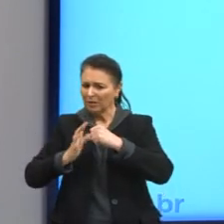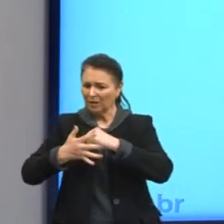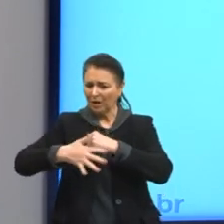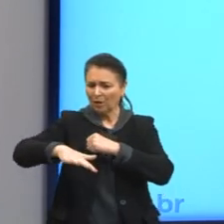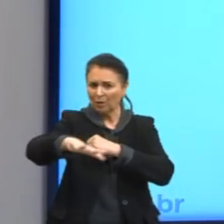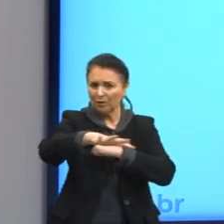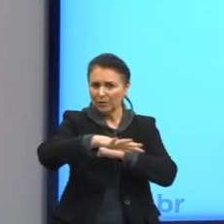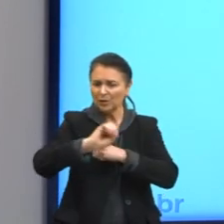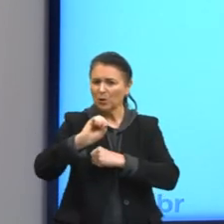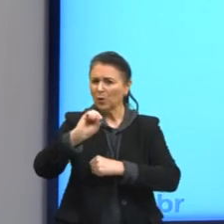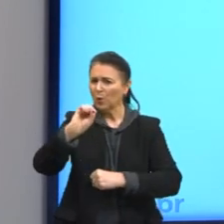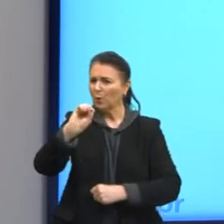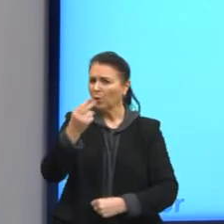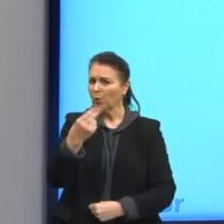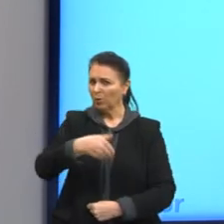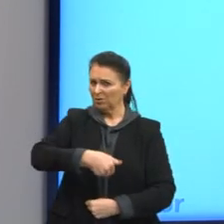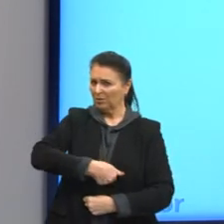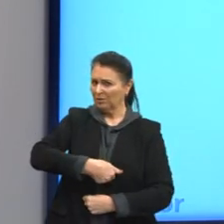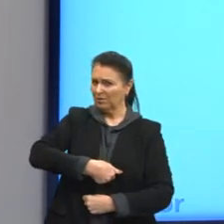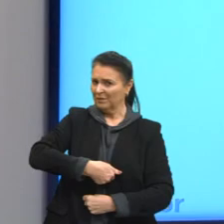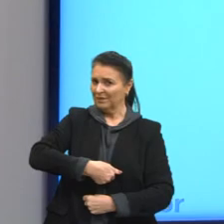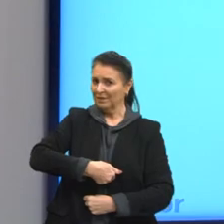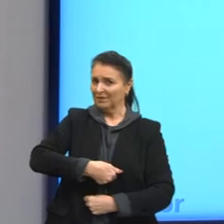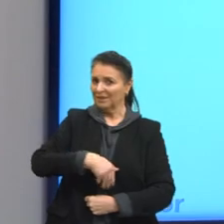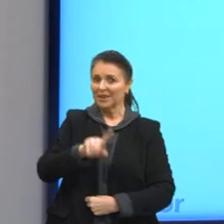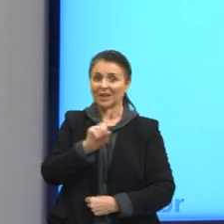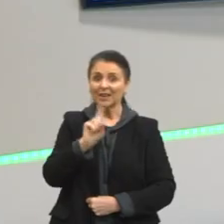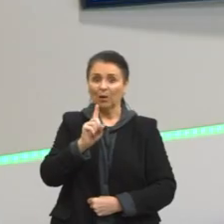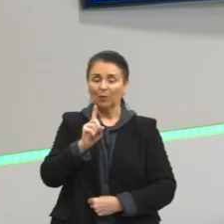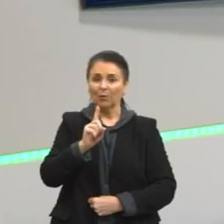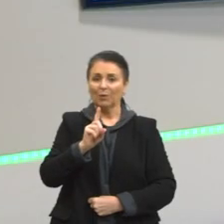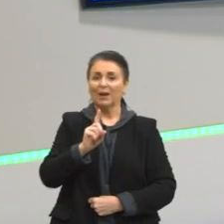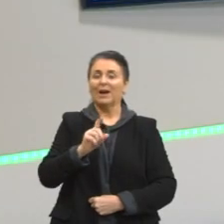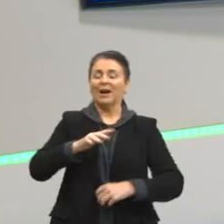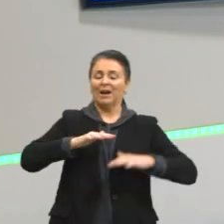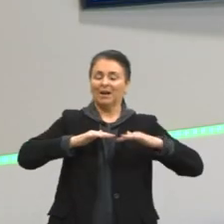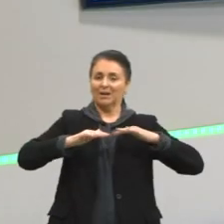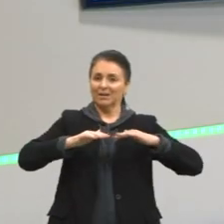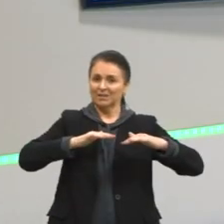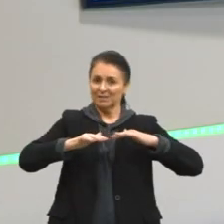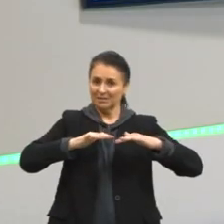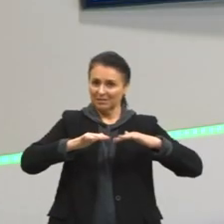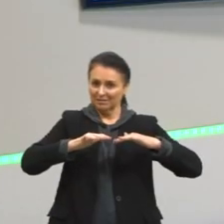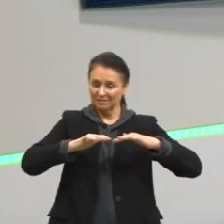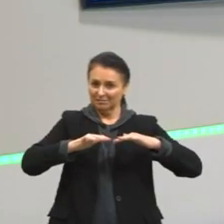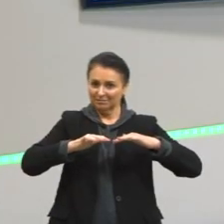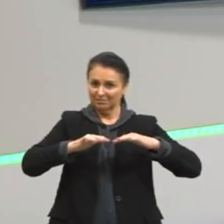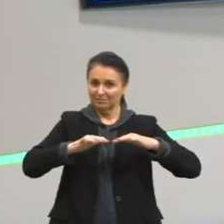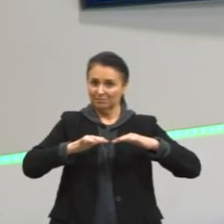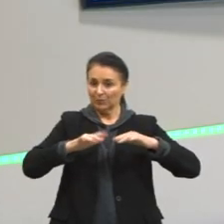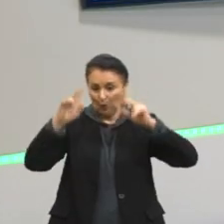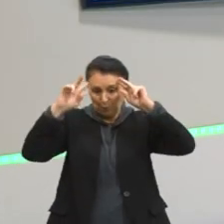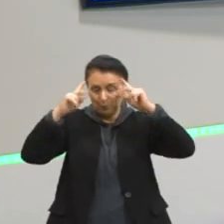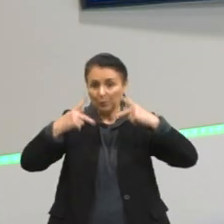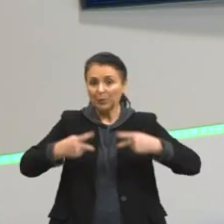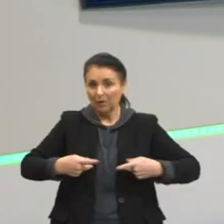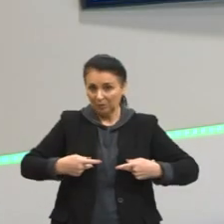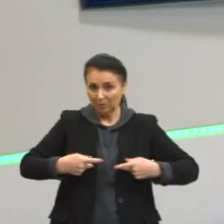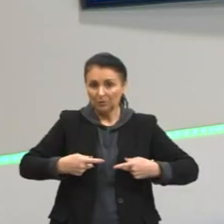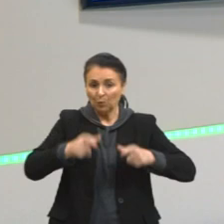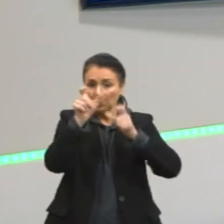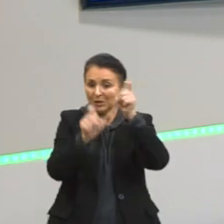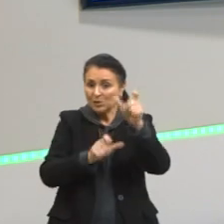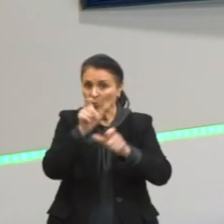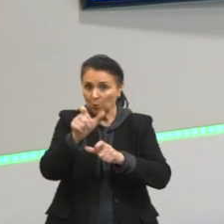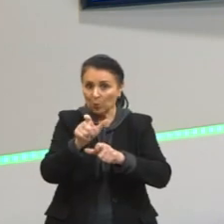Não. A gente está atribuindo uma ação que é uma ação humana de ajudar o